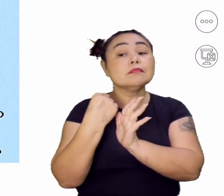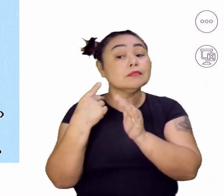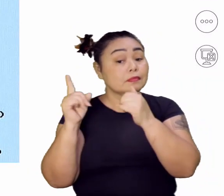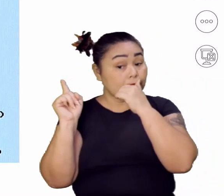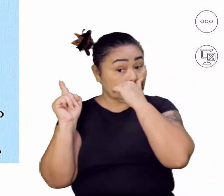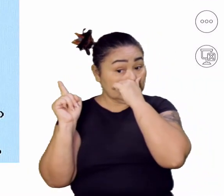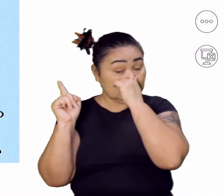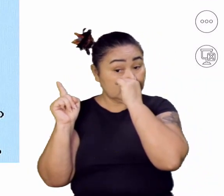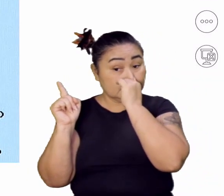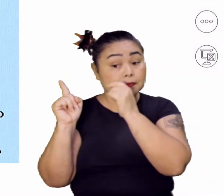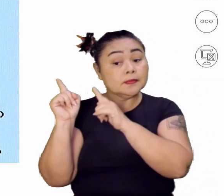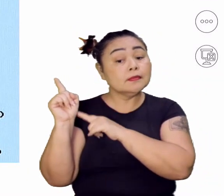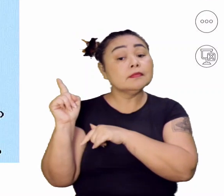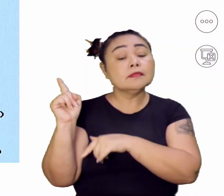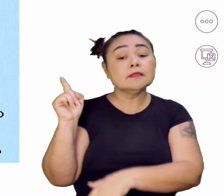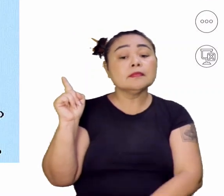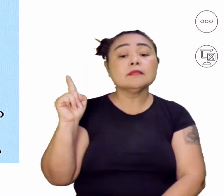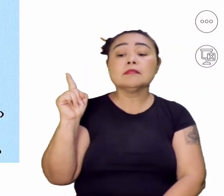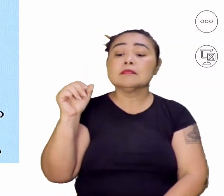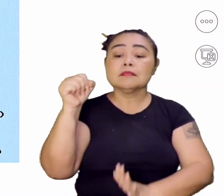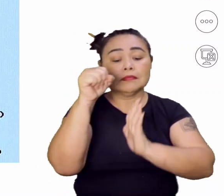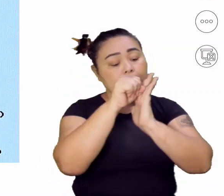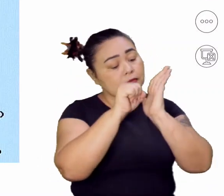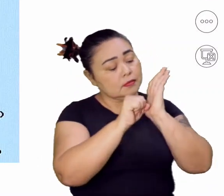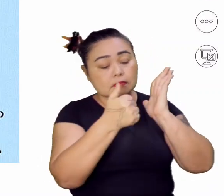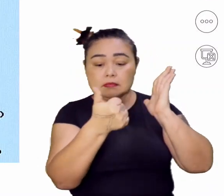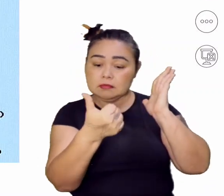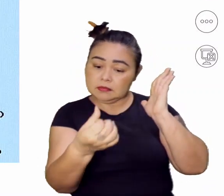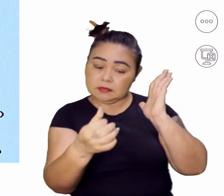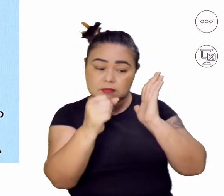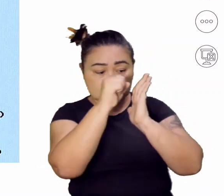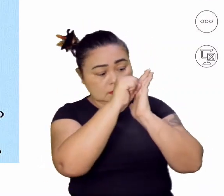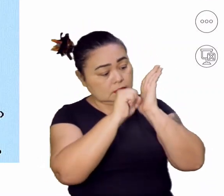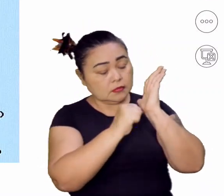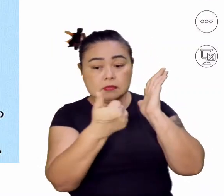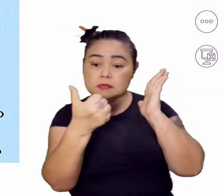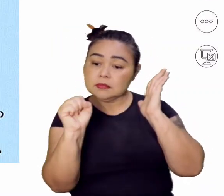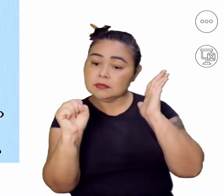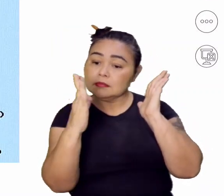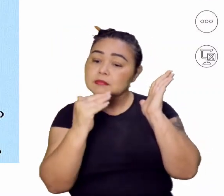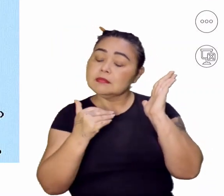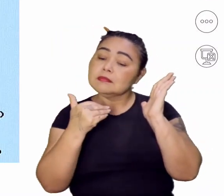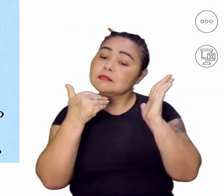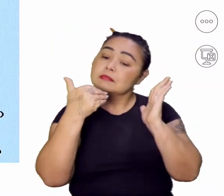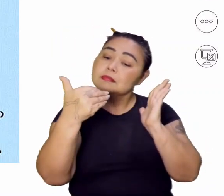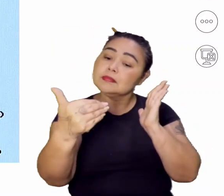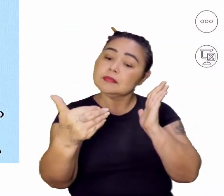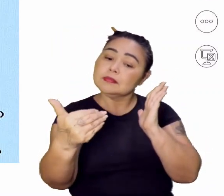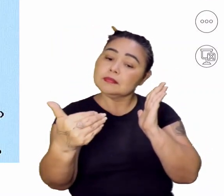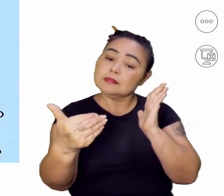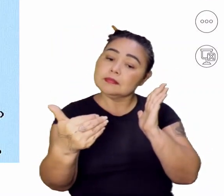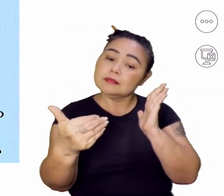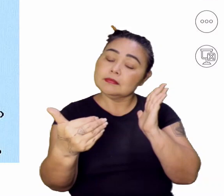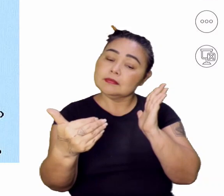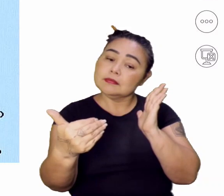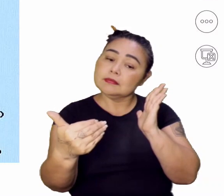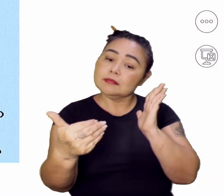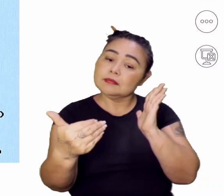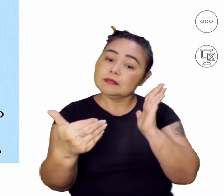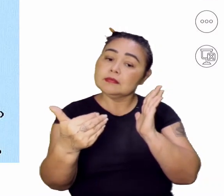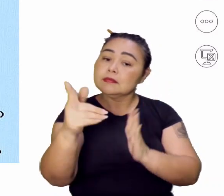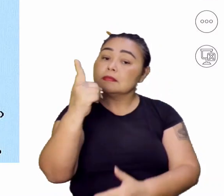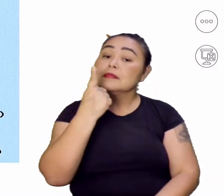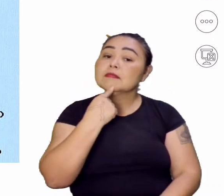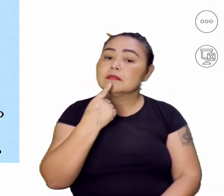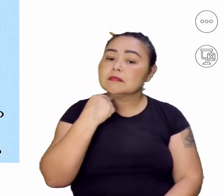Então, século XVI ou século XVIII, aí, começa o processo. Esse de vermelho